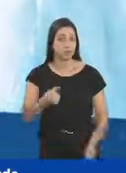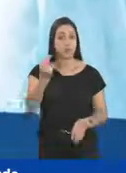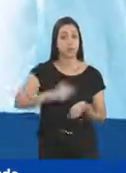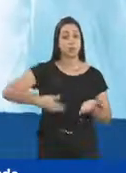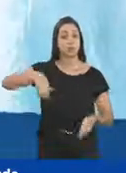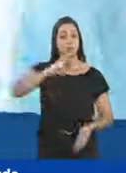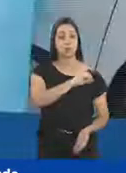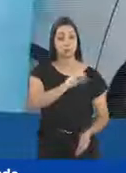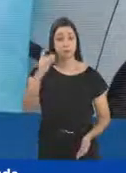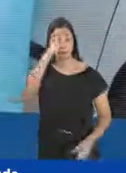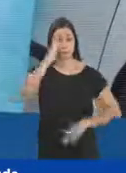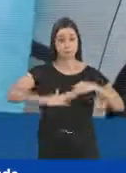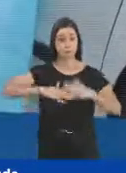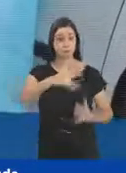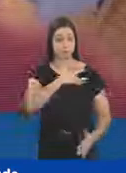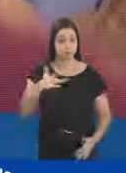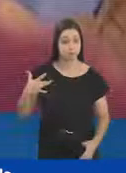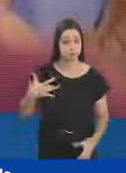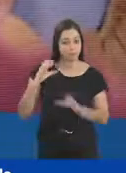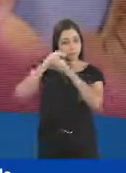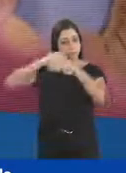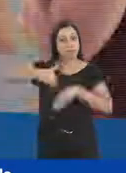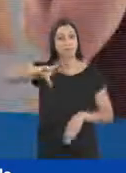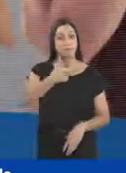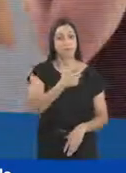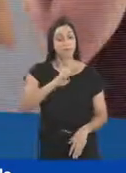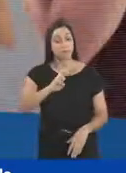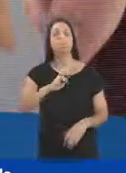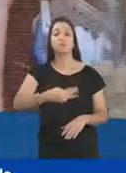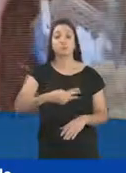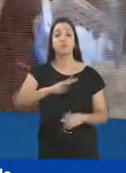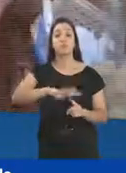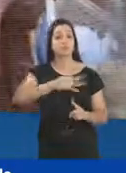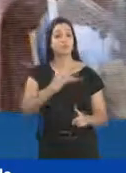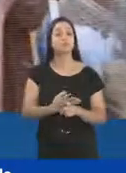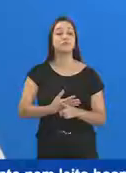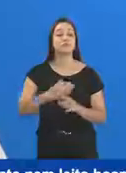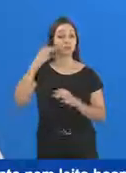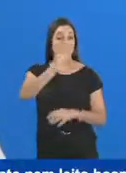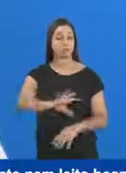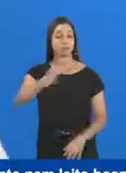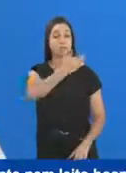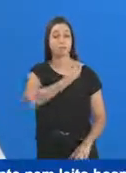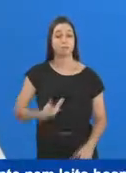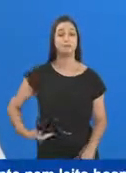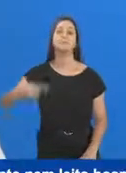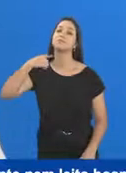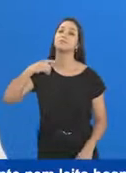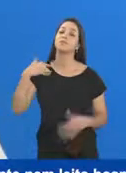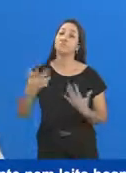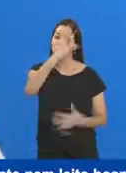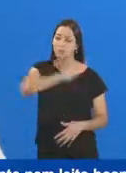Contratamos mais de 500 profissionais da saúde e testamos 23 vezes mais do que a média do Estado. Foi assim que nenhum